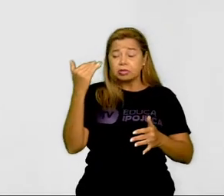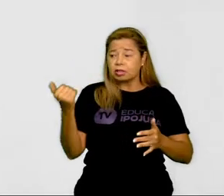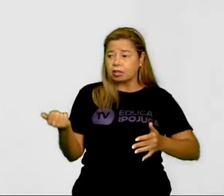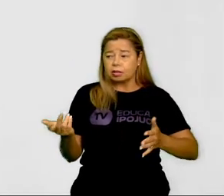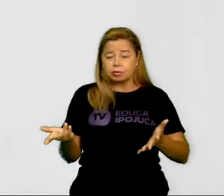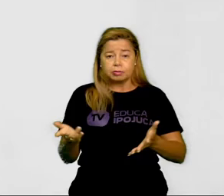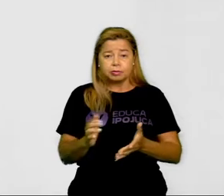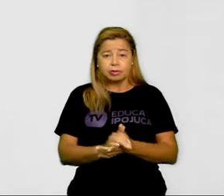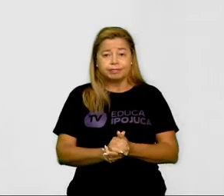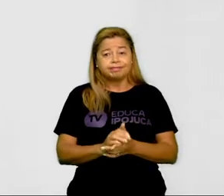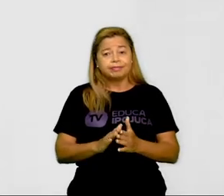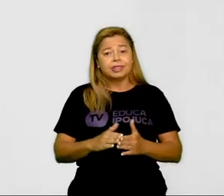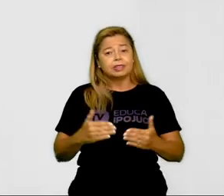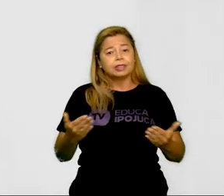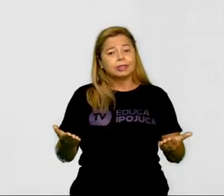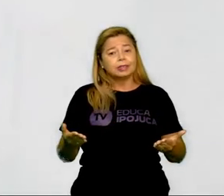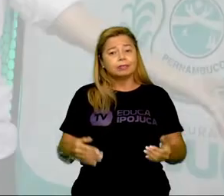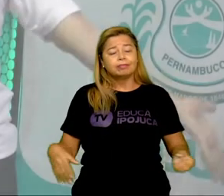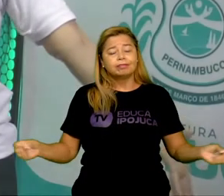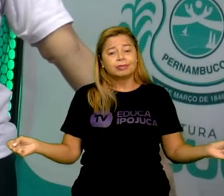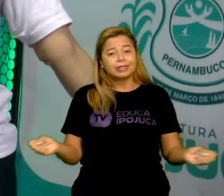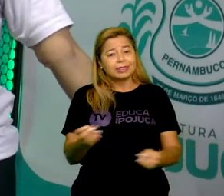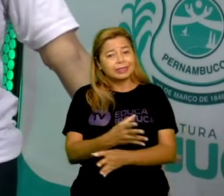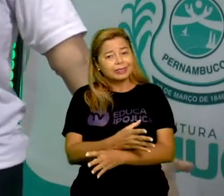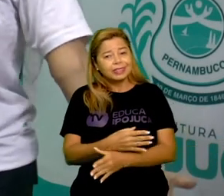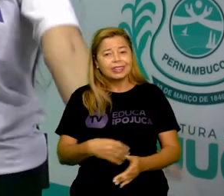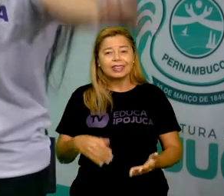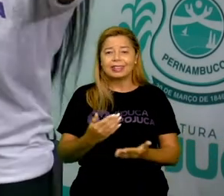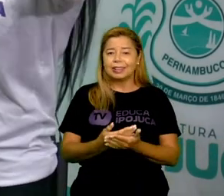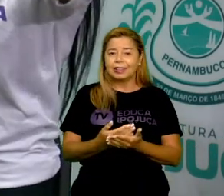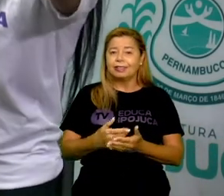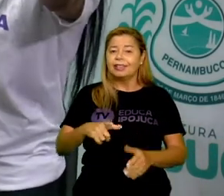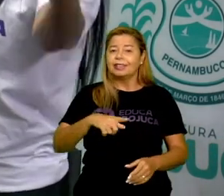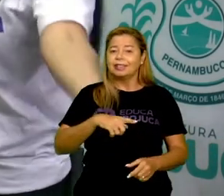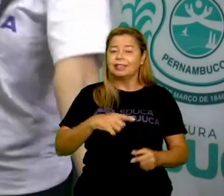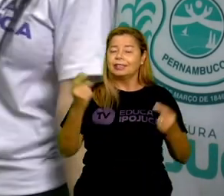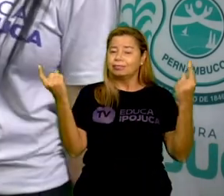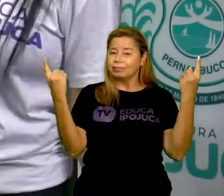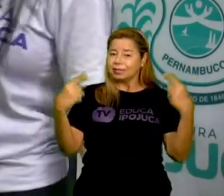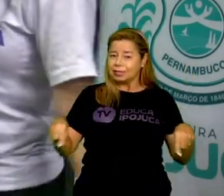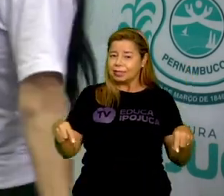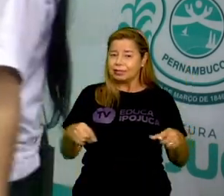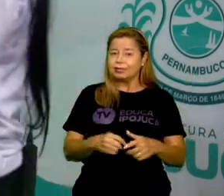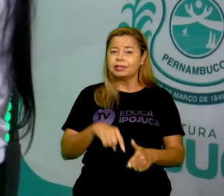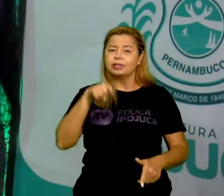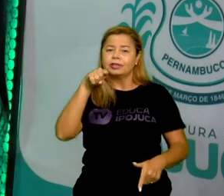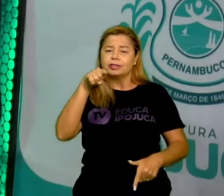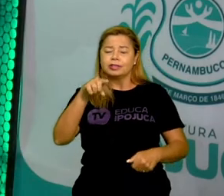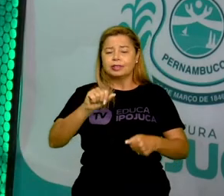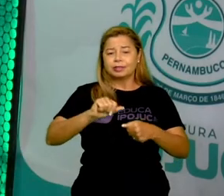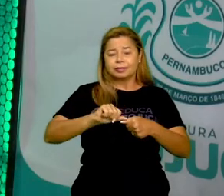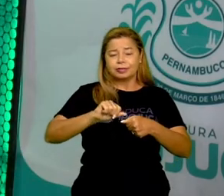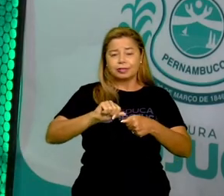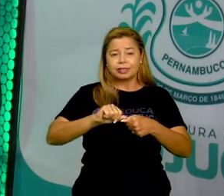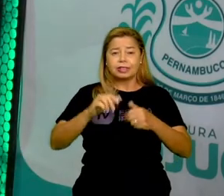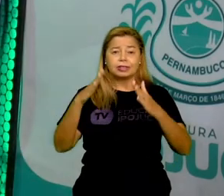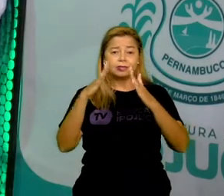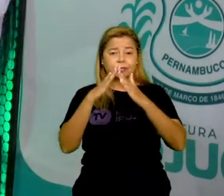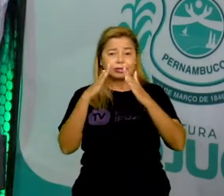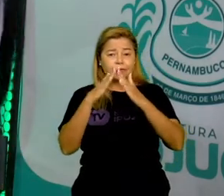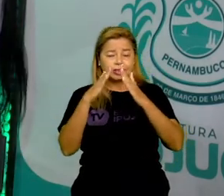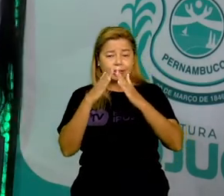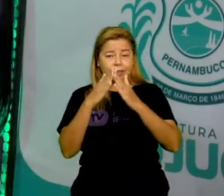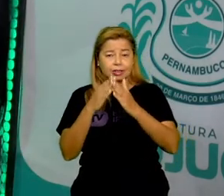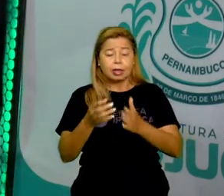terminar a nossa aula, vamos de desafio, que você vai fazer aí na sua casa. Pesquise